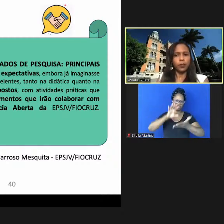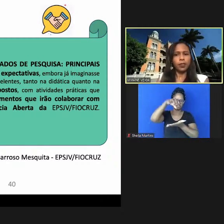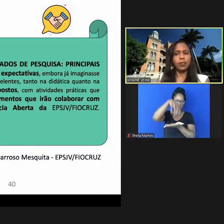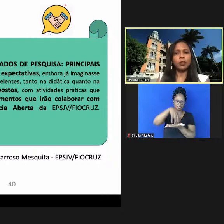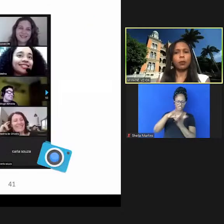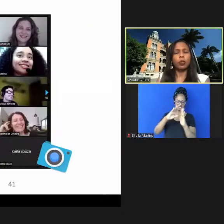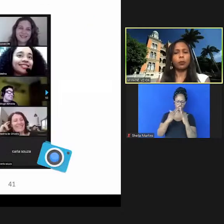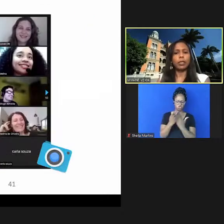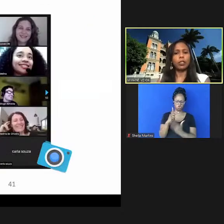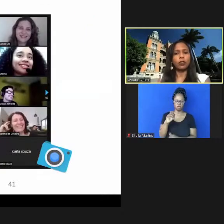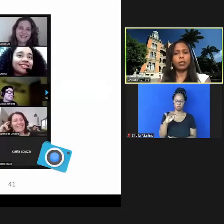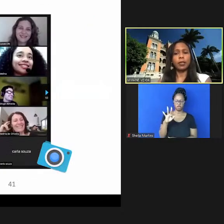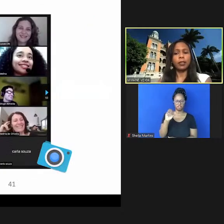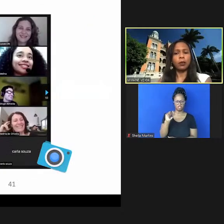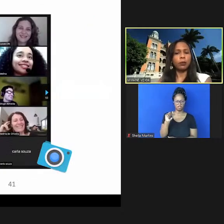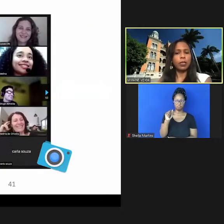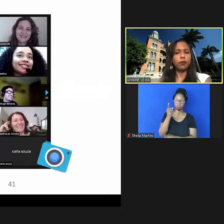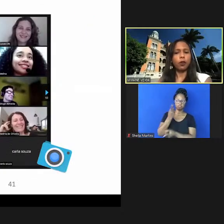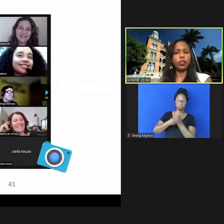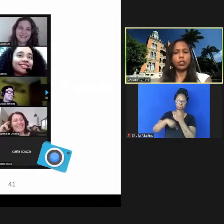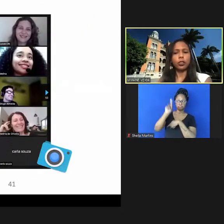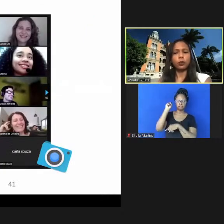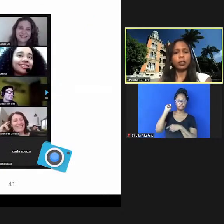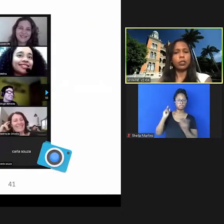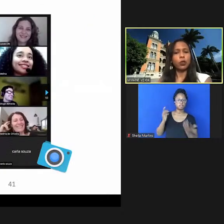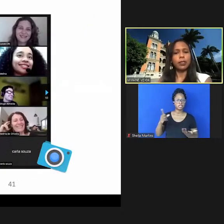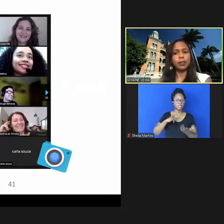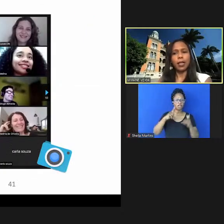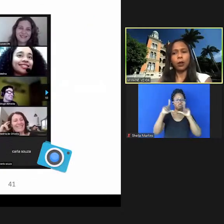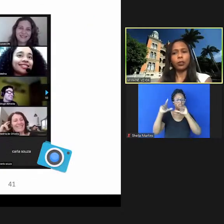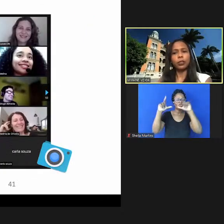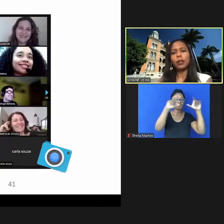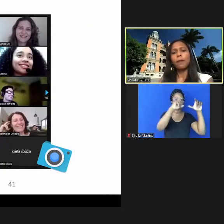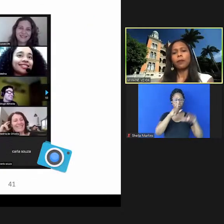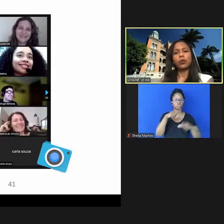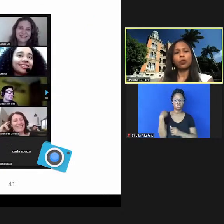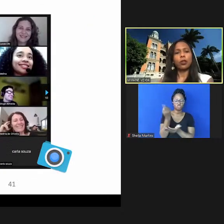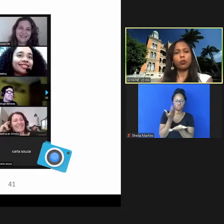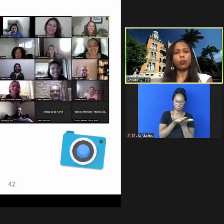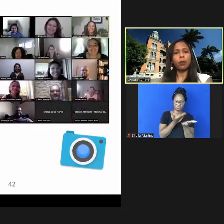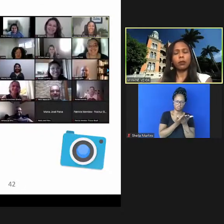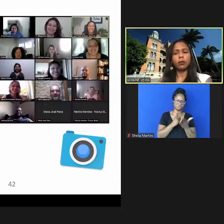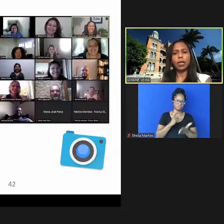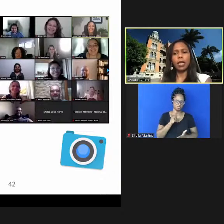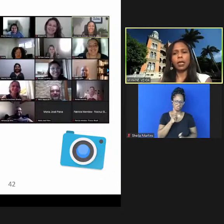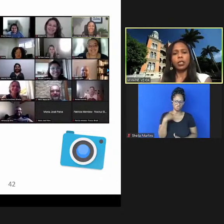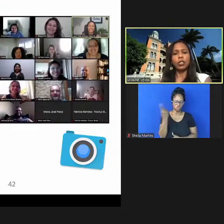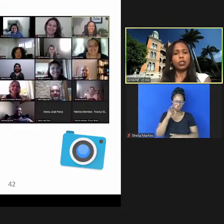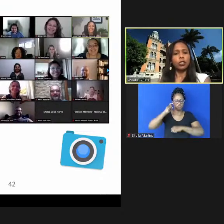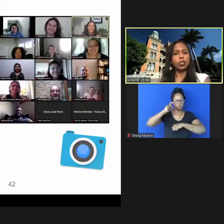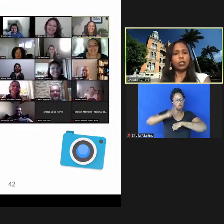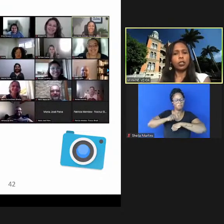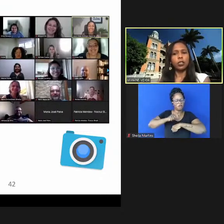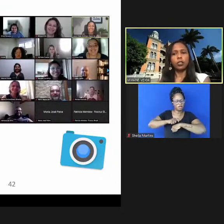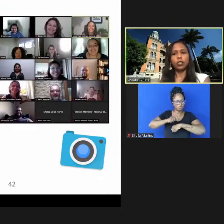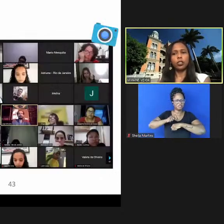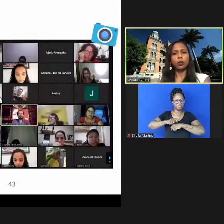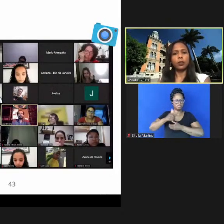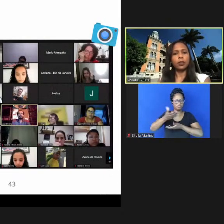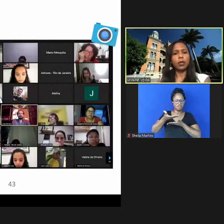o que superou a expectativa aqui tem umas fotinhos das nossas aulas dos nossos momentos lá de